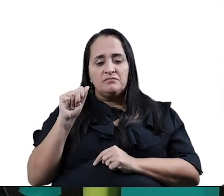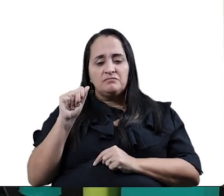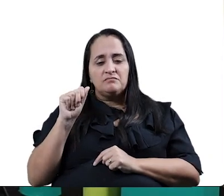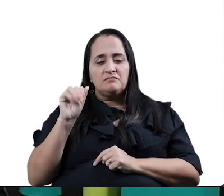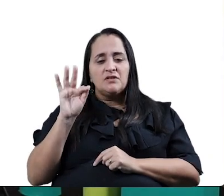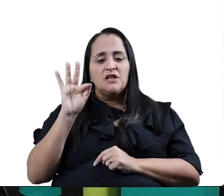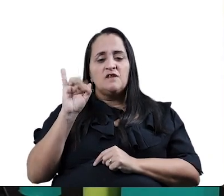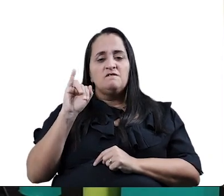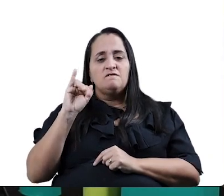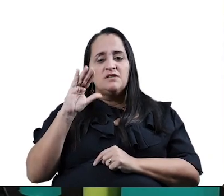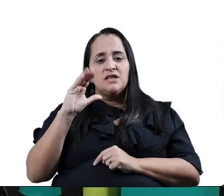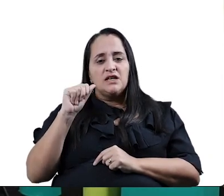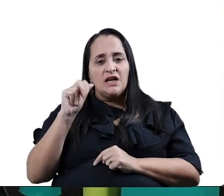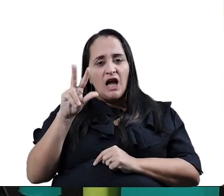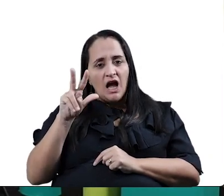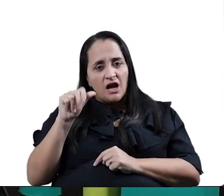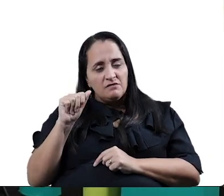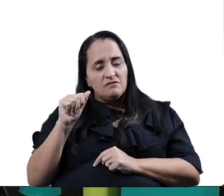Ficava.